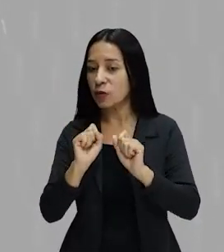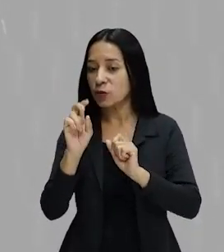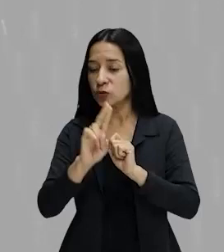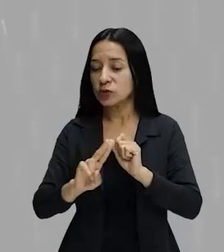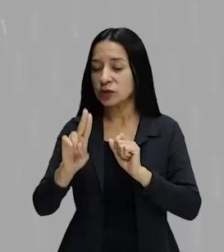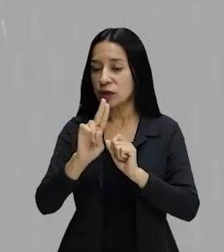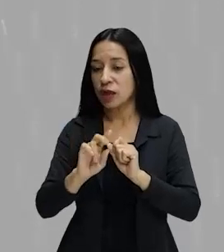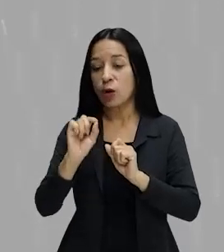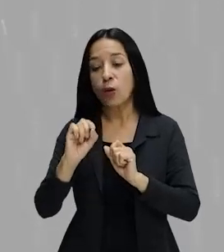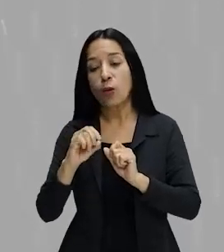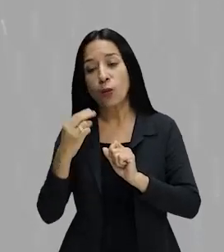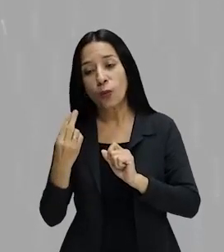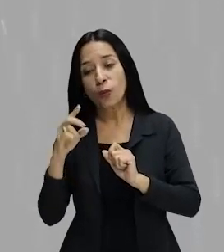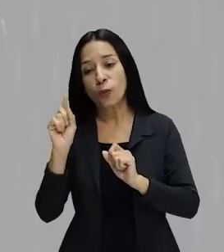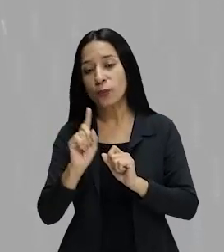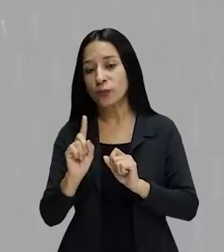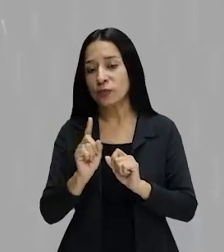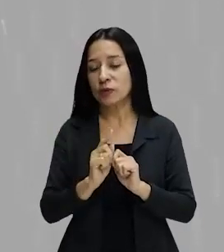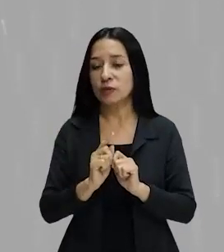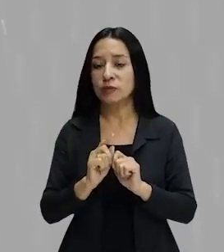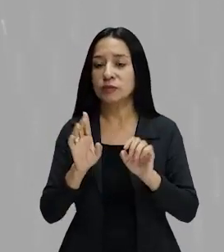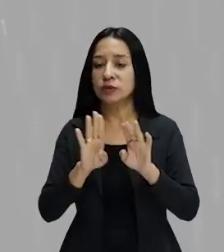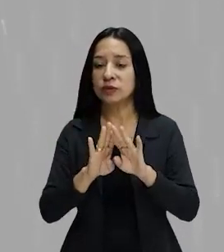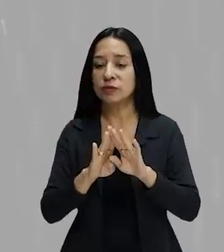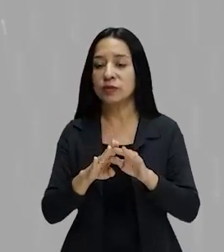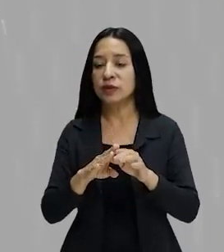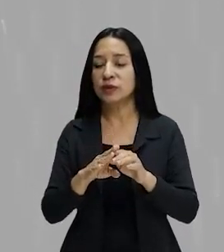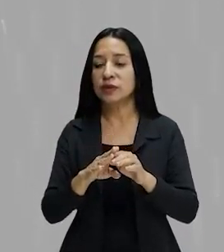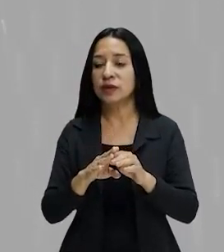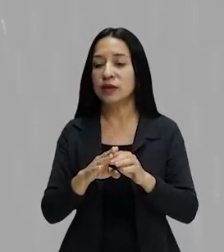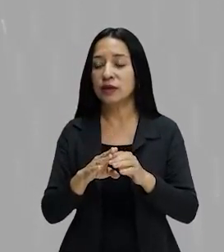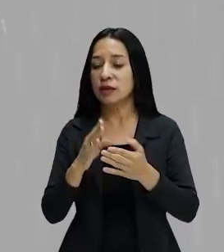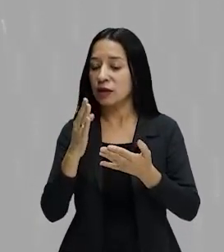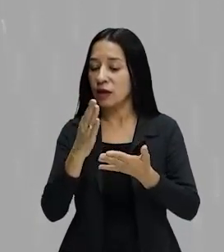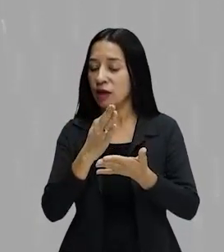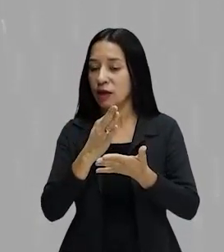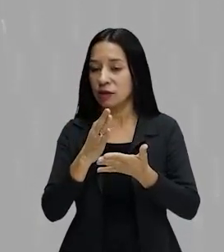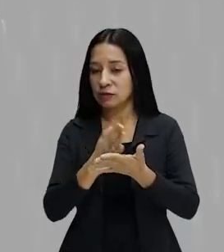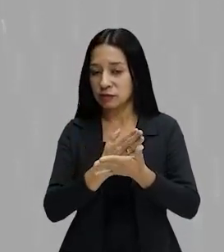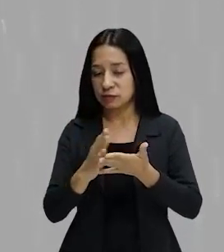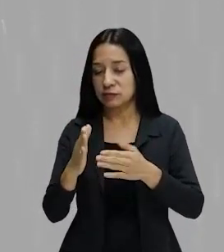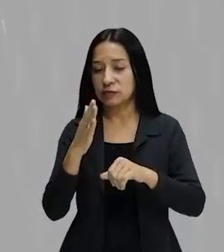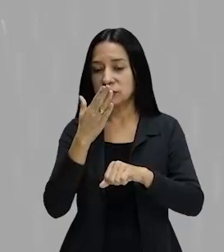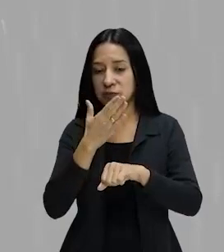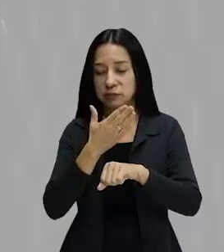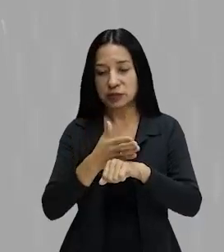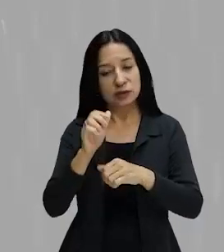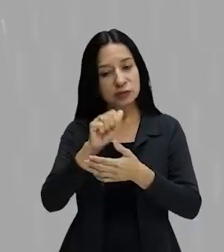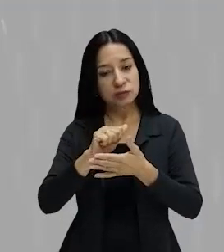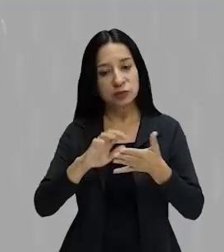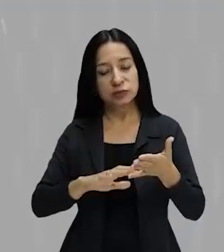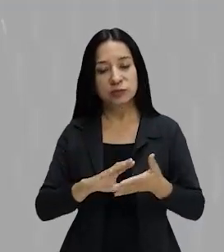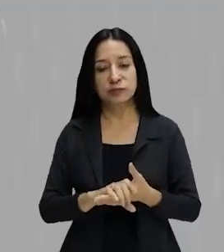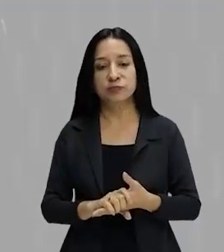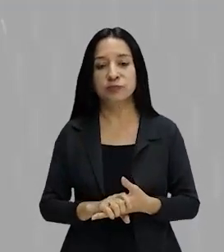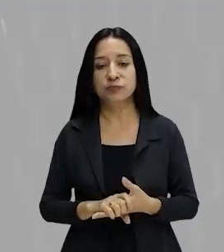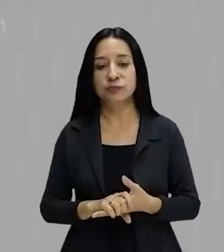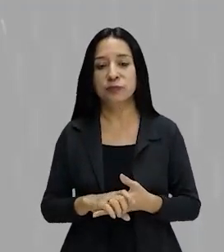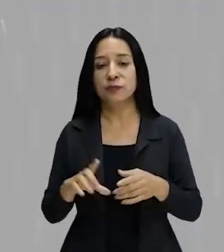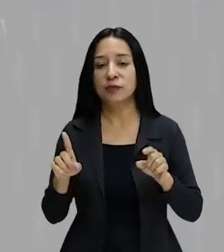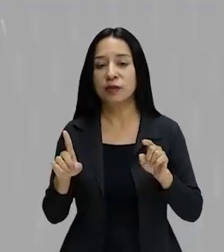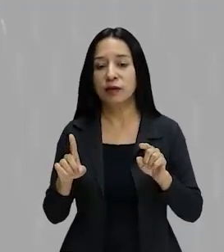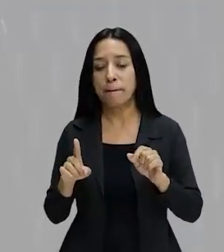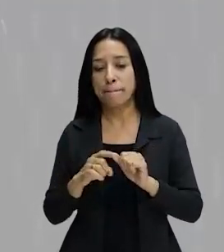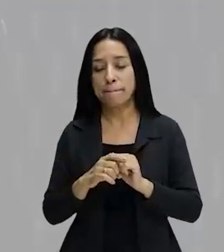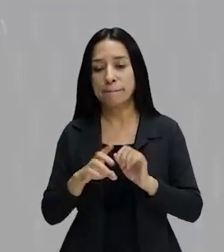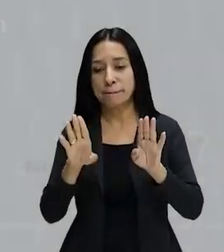situações. A crase na construção textual e a revisão, tá